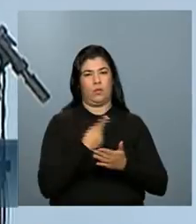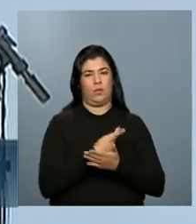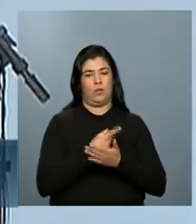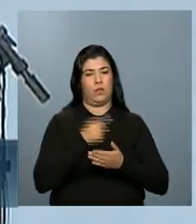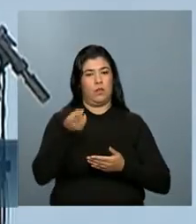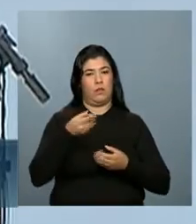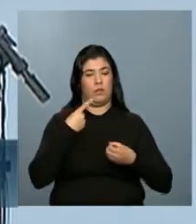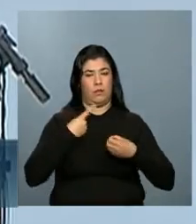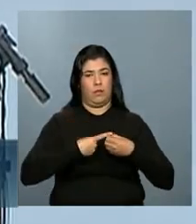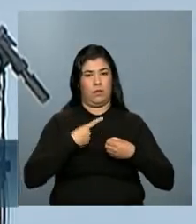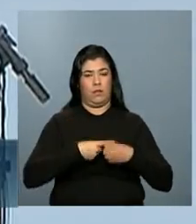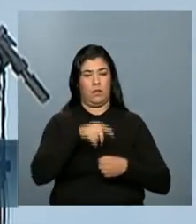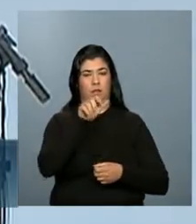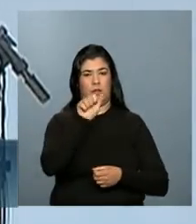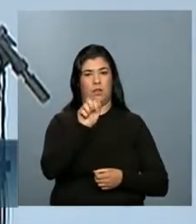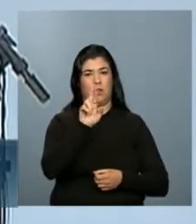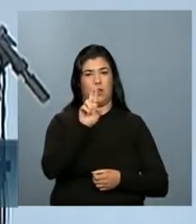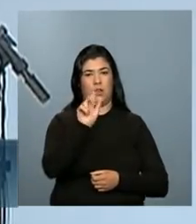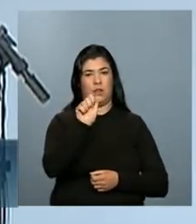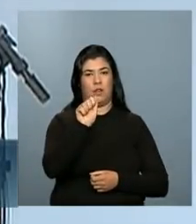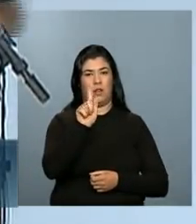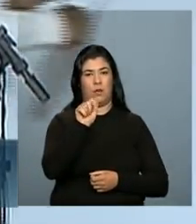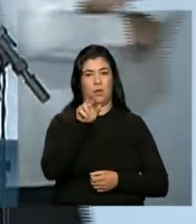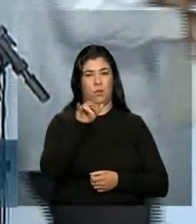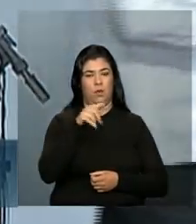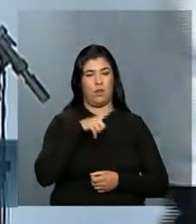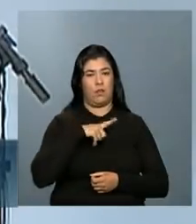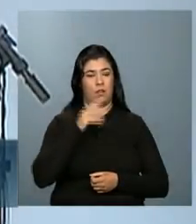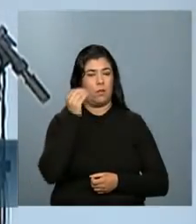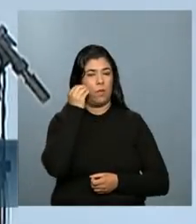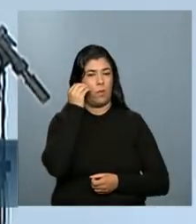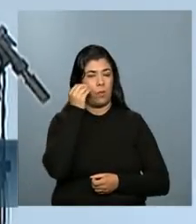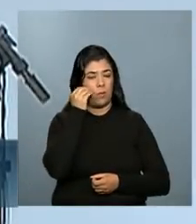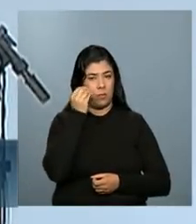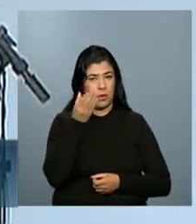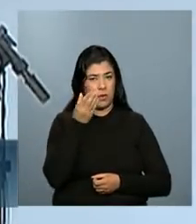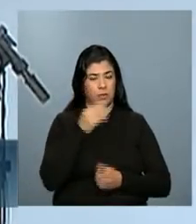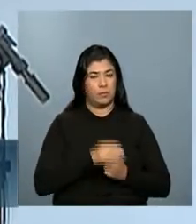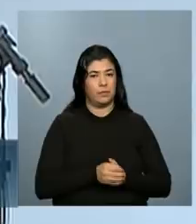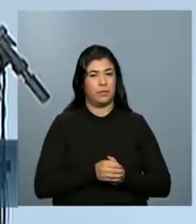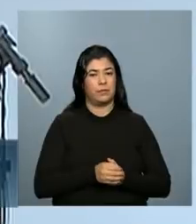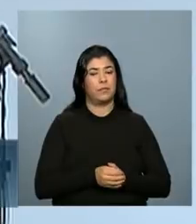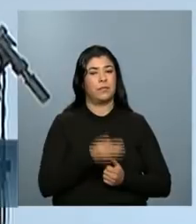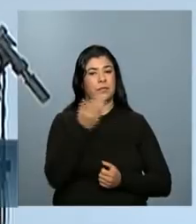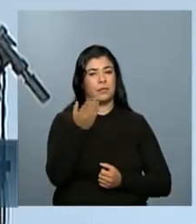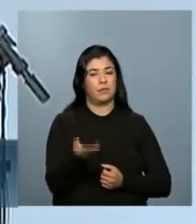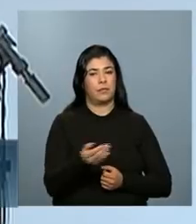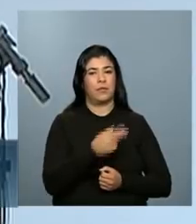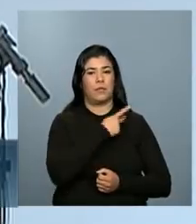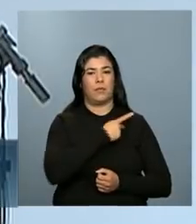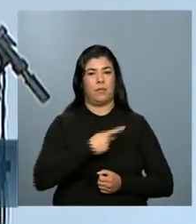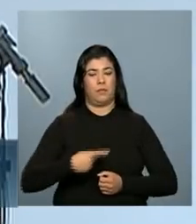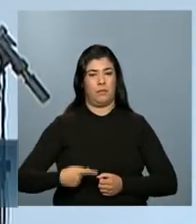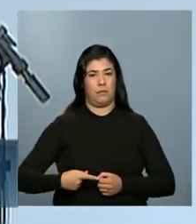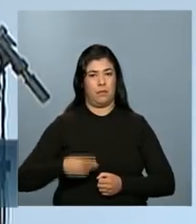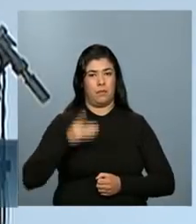cidade de Araguari tem oportunidade de viver. Presidenta Dilma Rousseff,